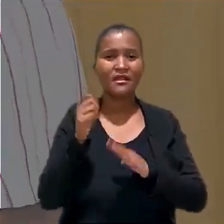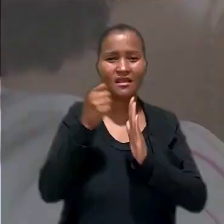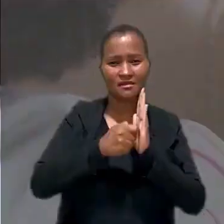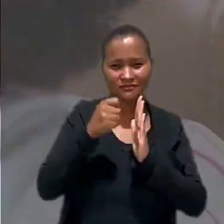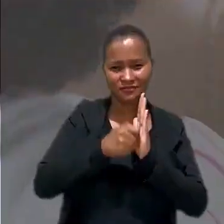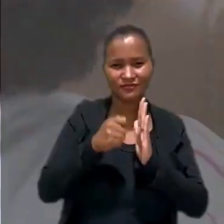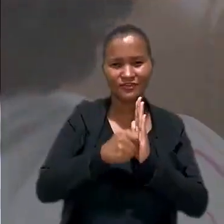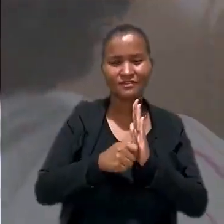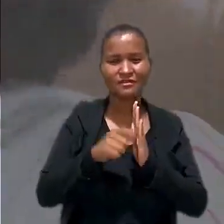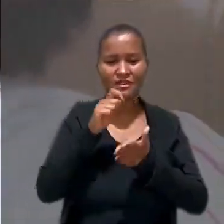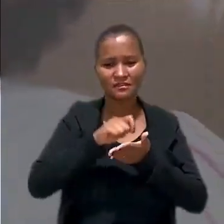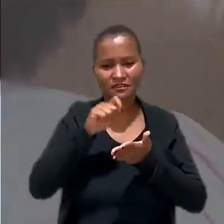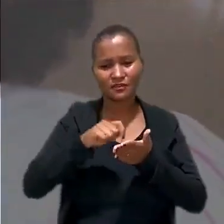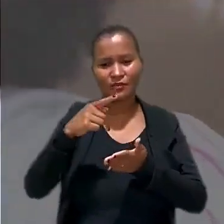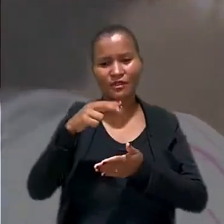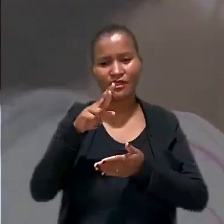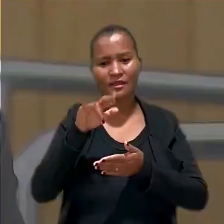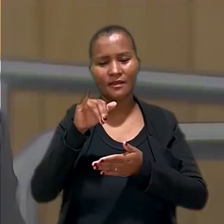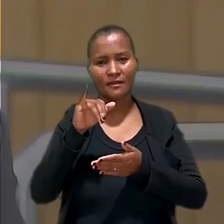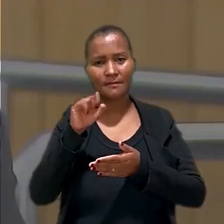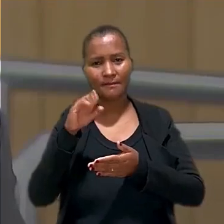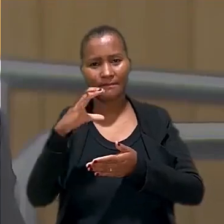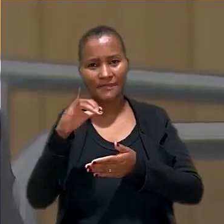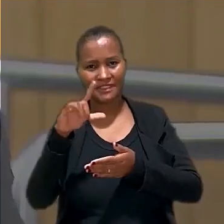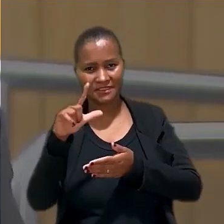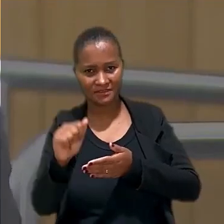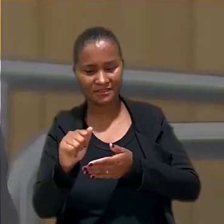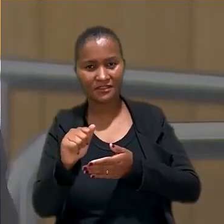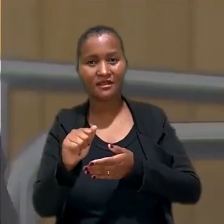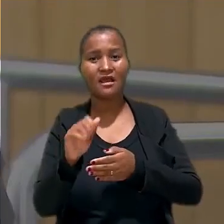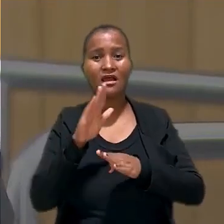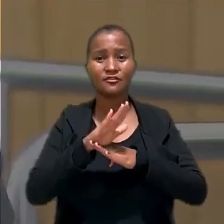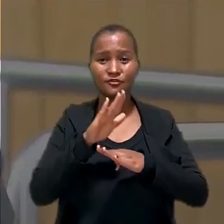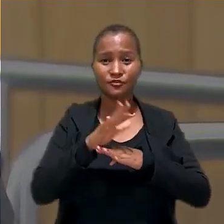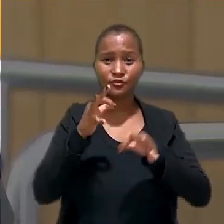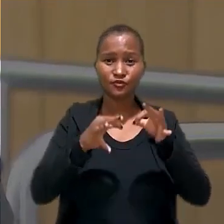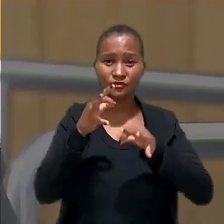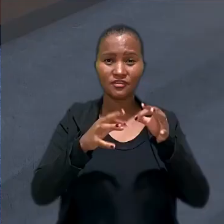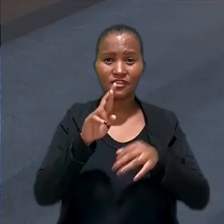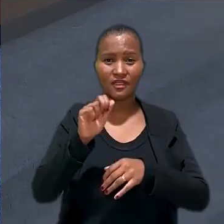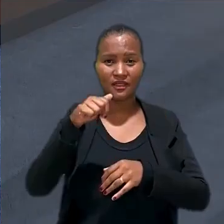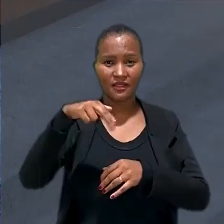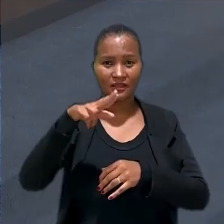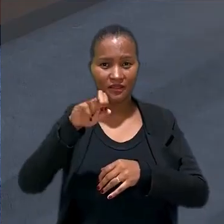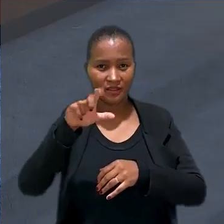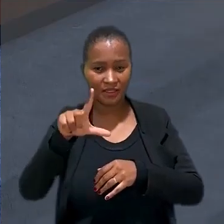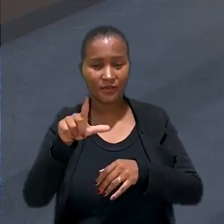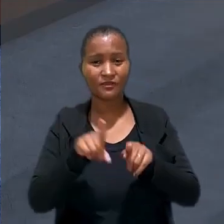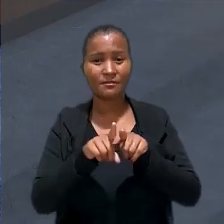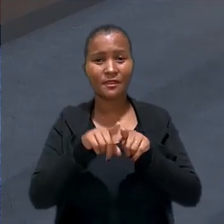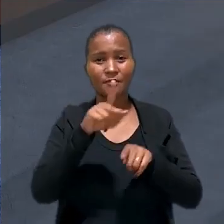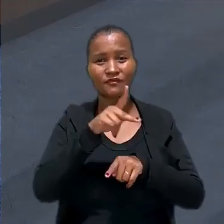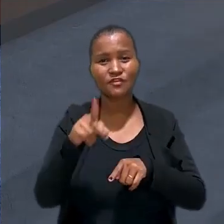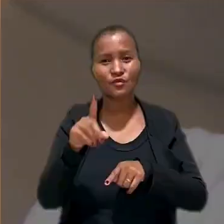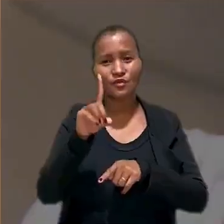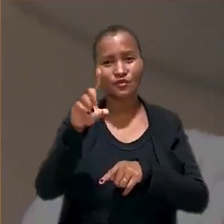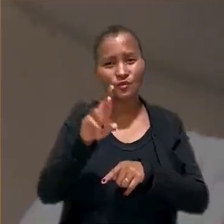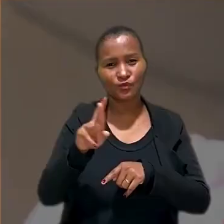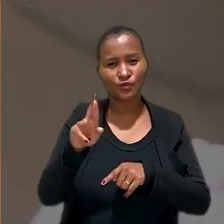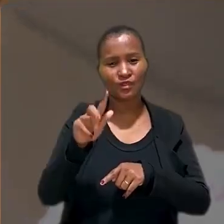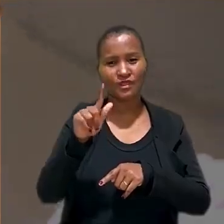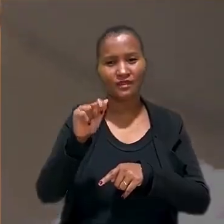escritora Triscila Oliveira, a assessora jurídica Raquel Santana e a professora doutora